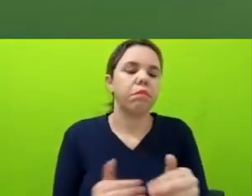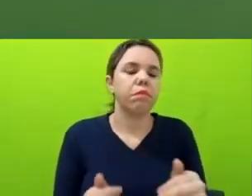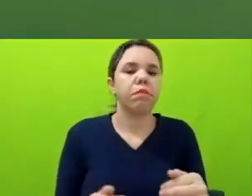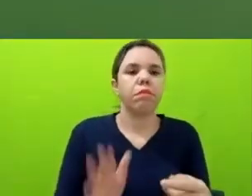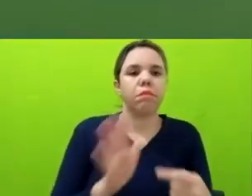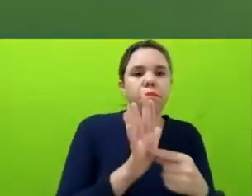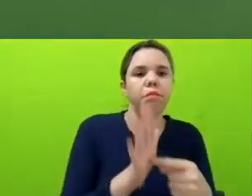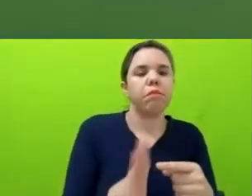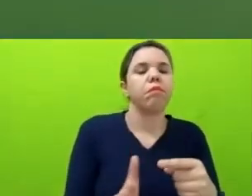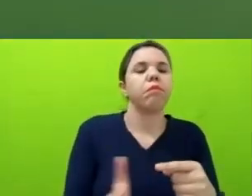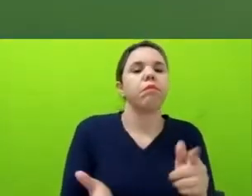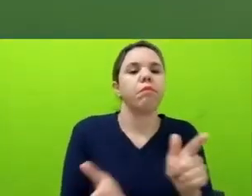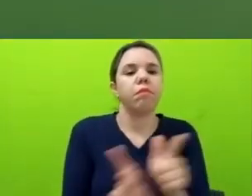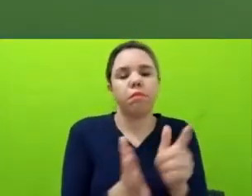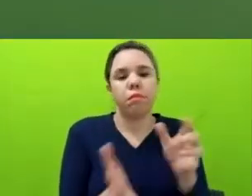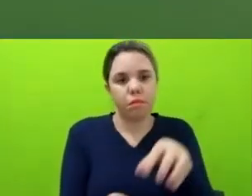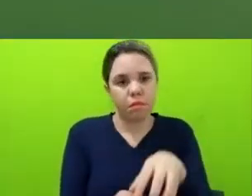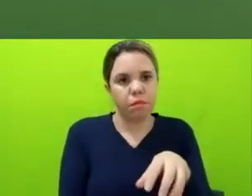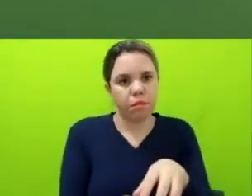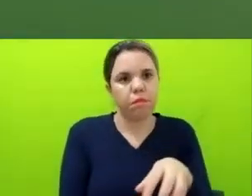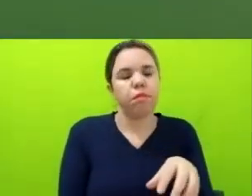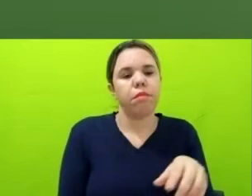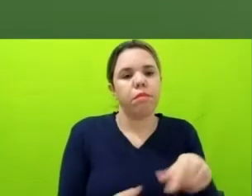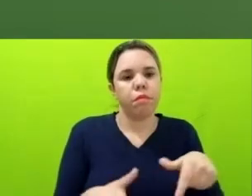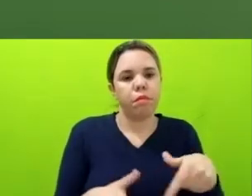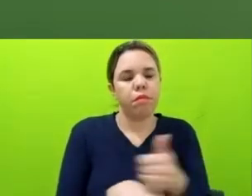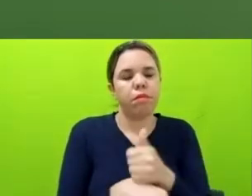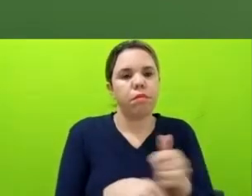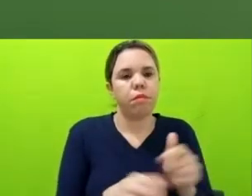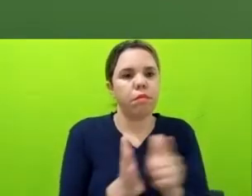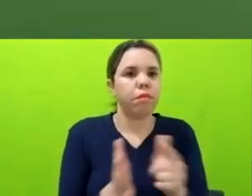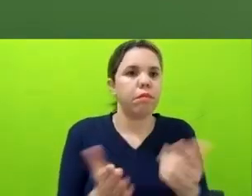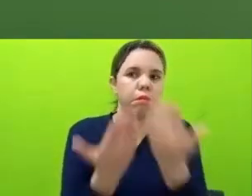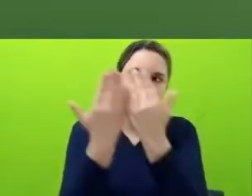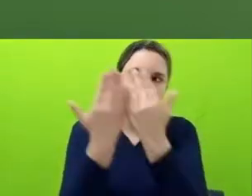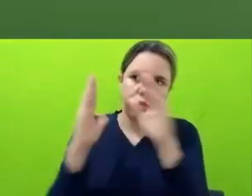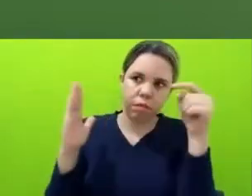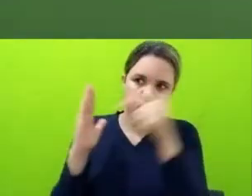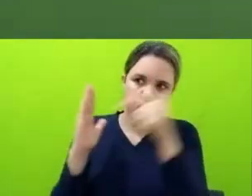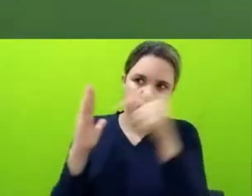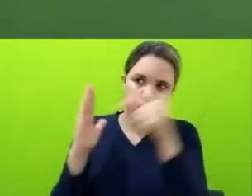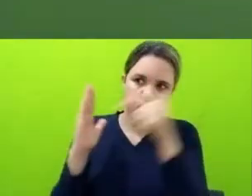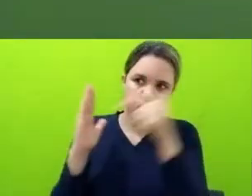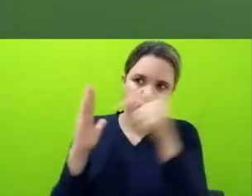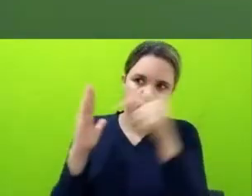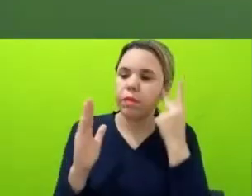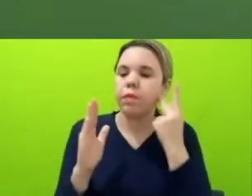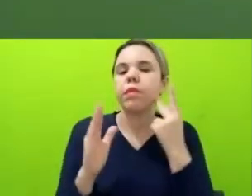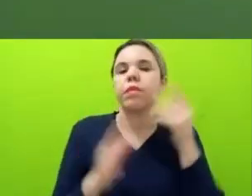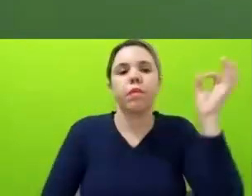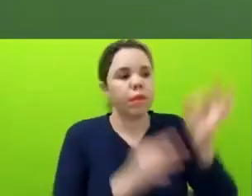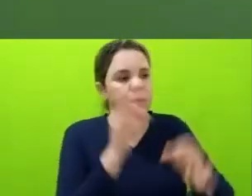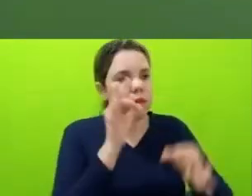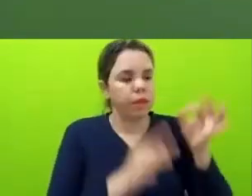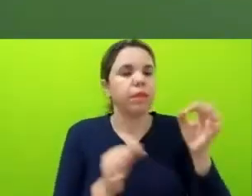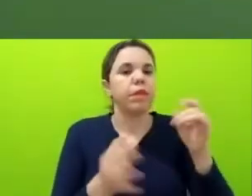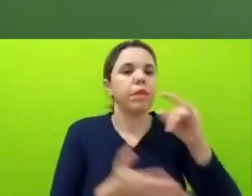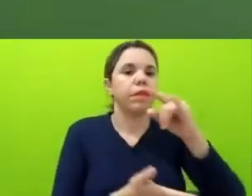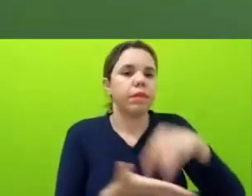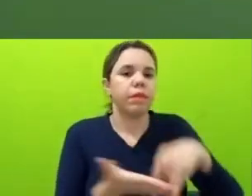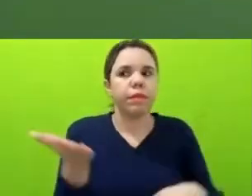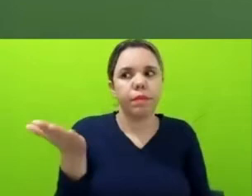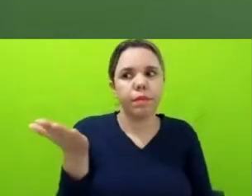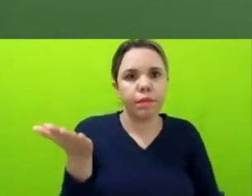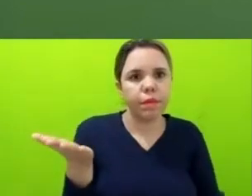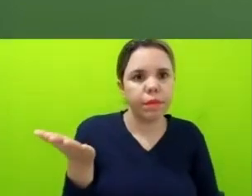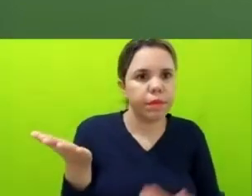para a minha surpresa, quando eu abri a porta, era uma pessoa da justiça, né, com uma notificação extrajudicial, um oficial de